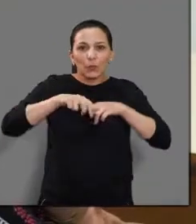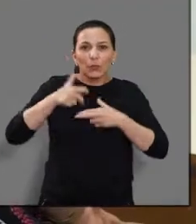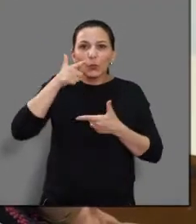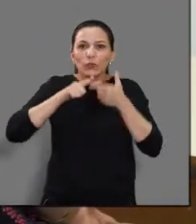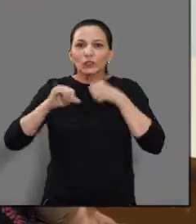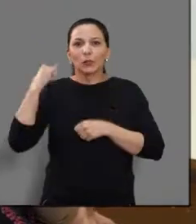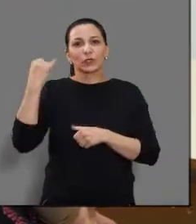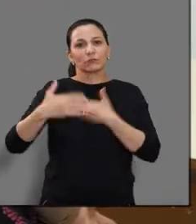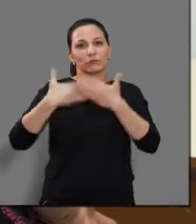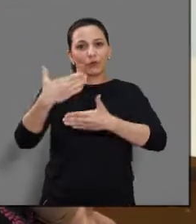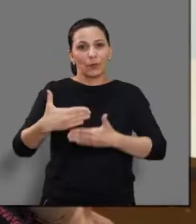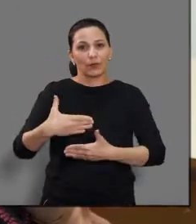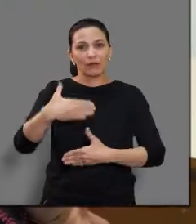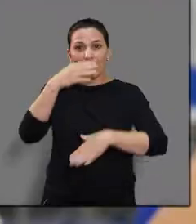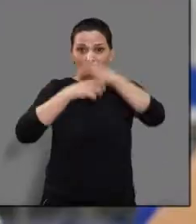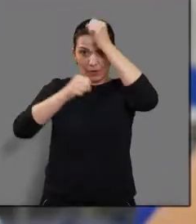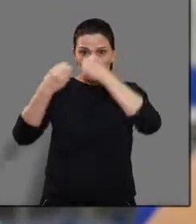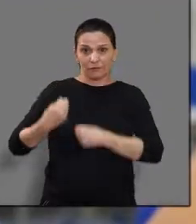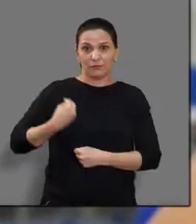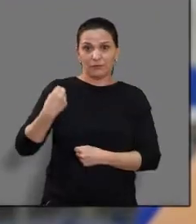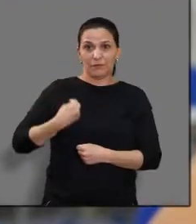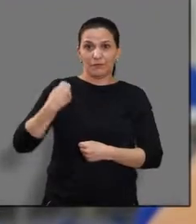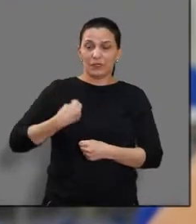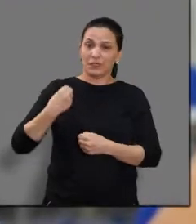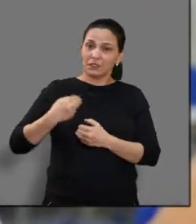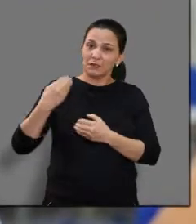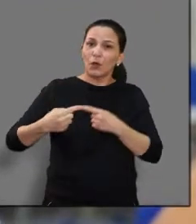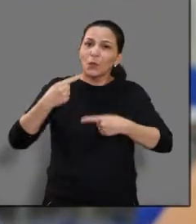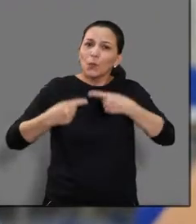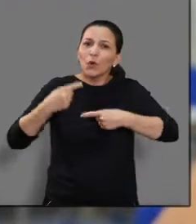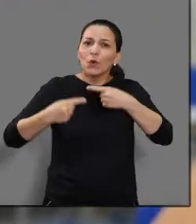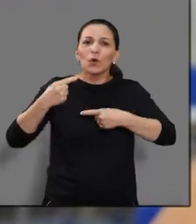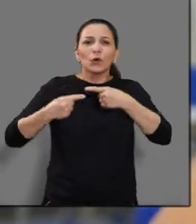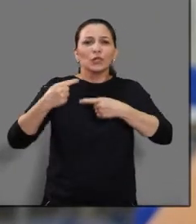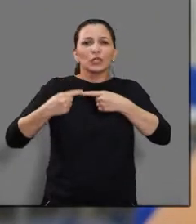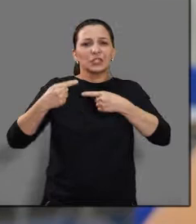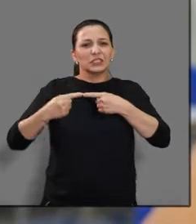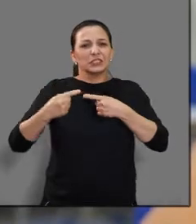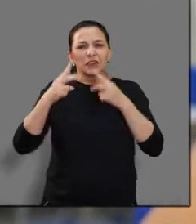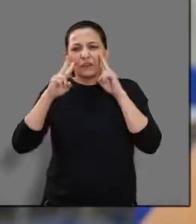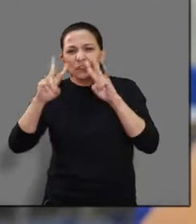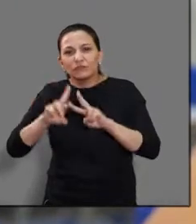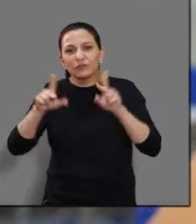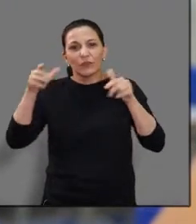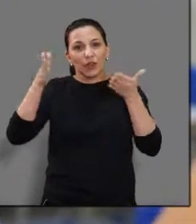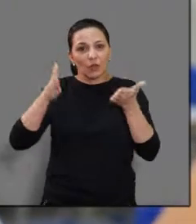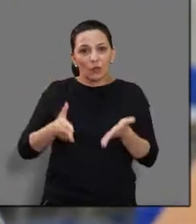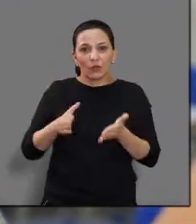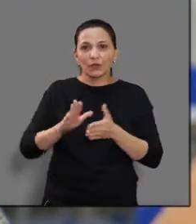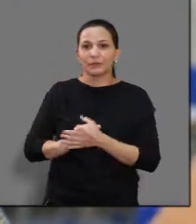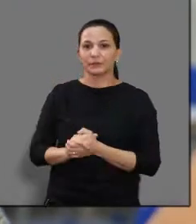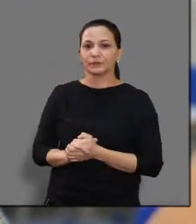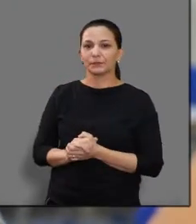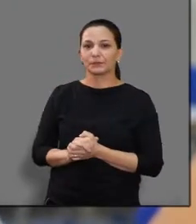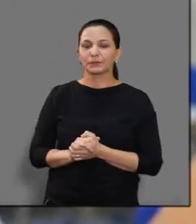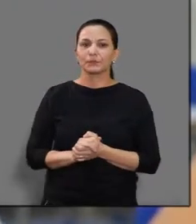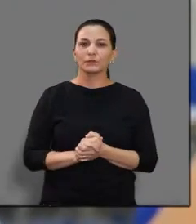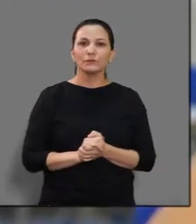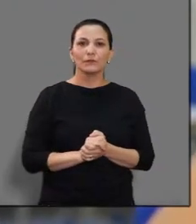diferente sobre política. A vivência deles ali foi muito importante. Traz, assim, uma bagagem